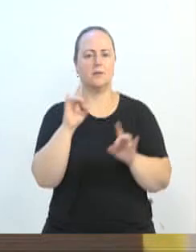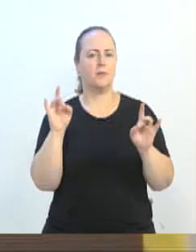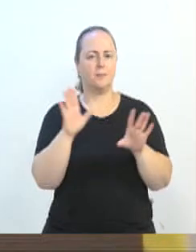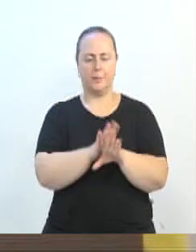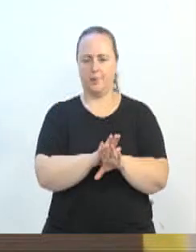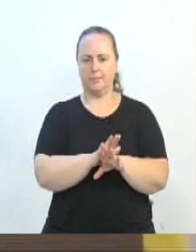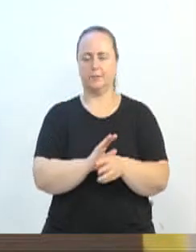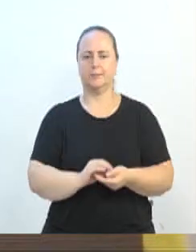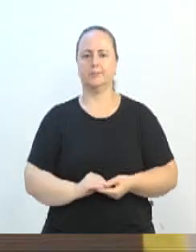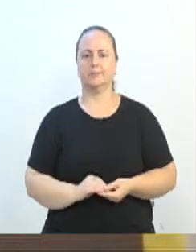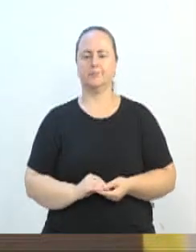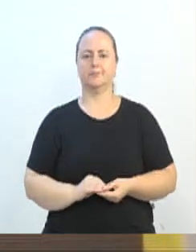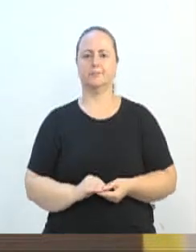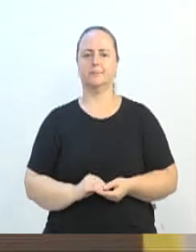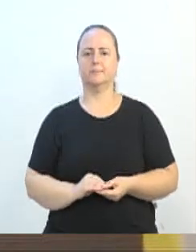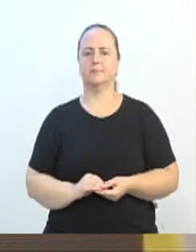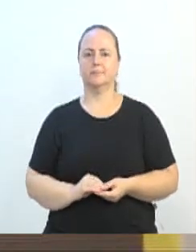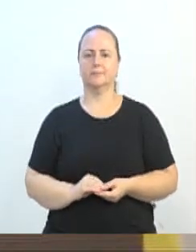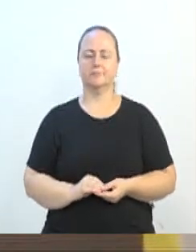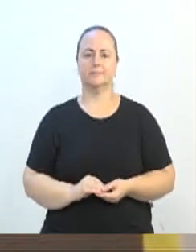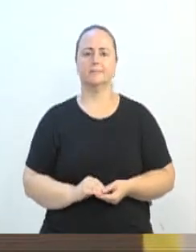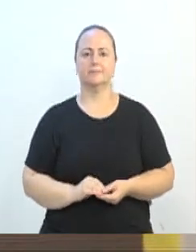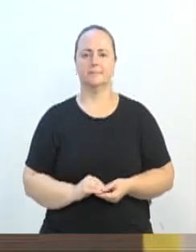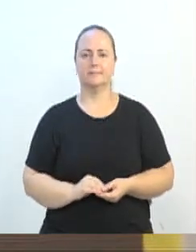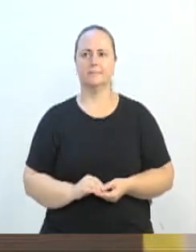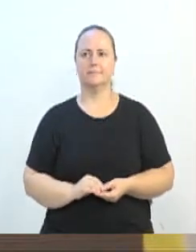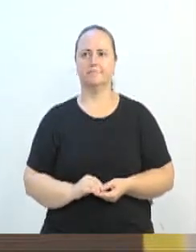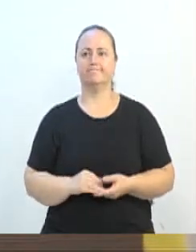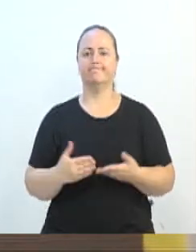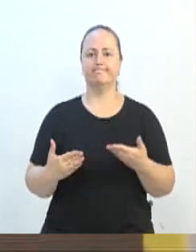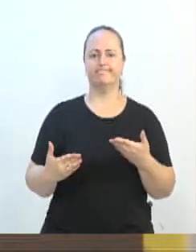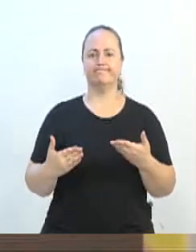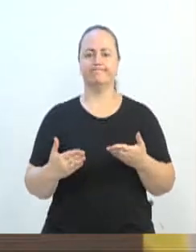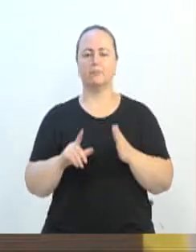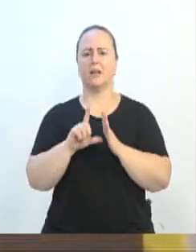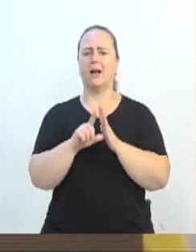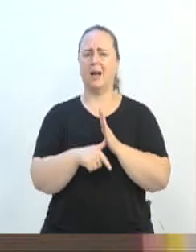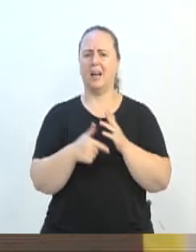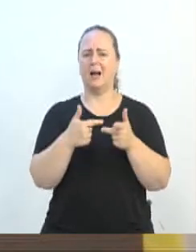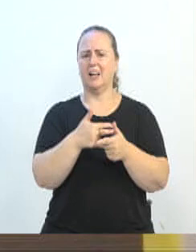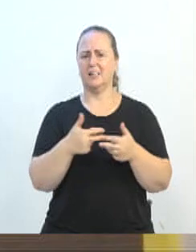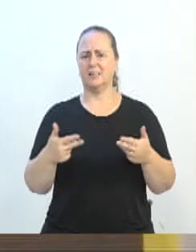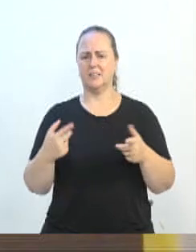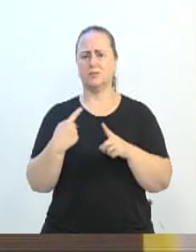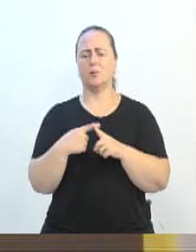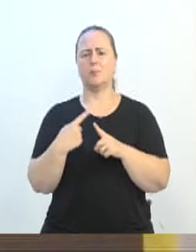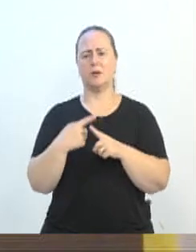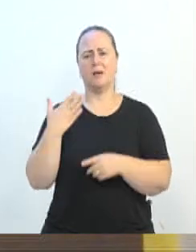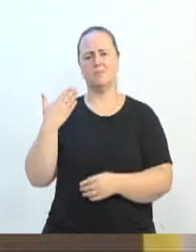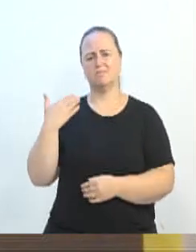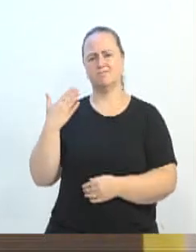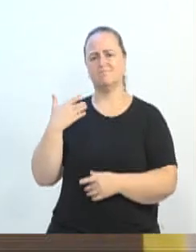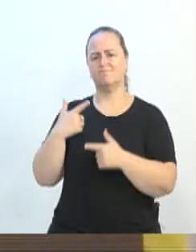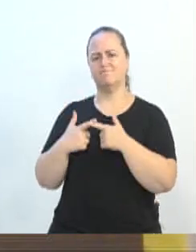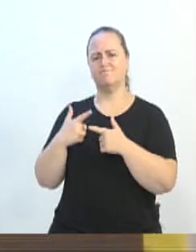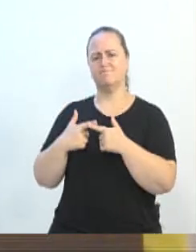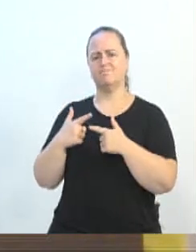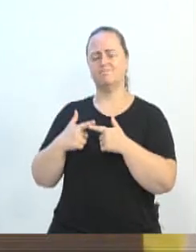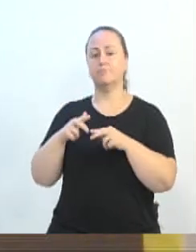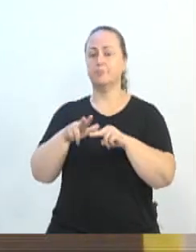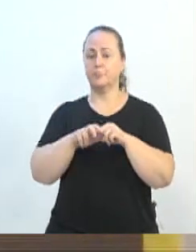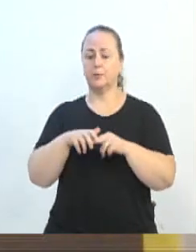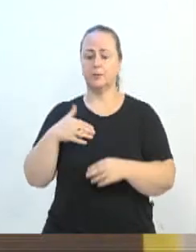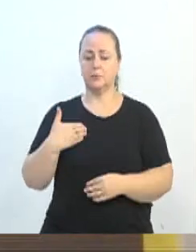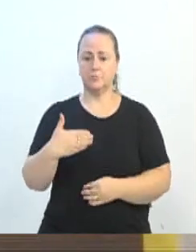professor Gilson. Considerando todo o atraso devido a motivos de força maior que tivemos anteriormente. Nesse caso, vale aquela